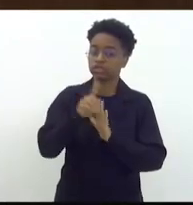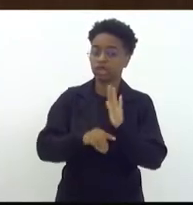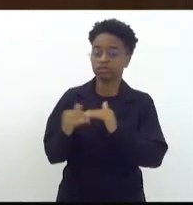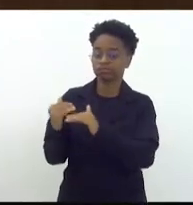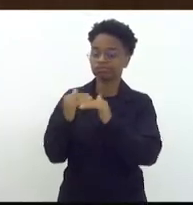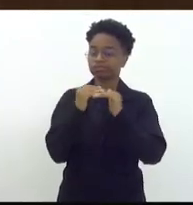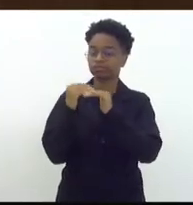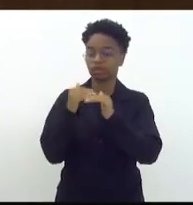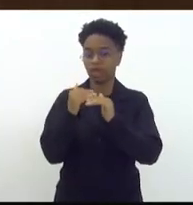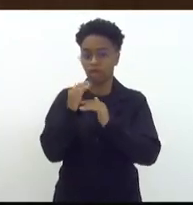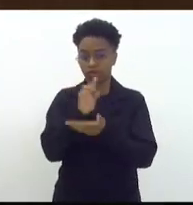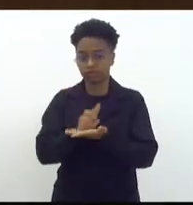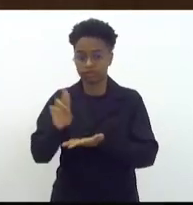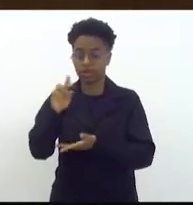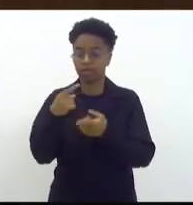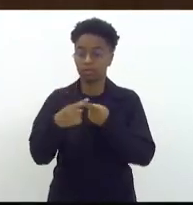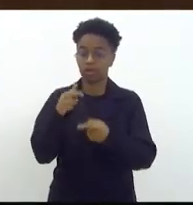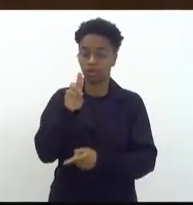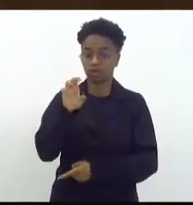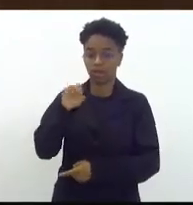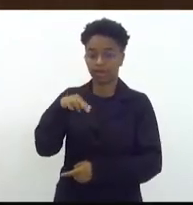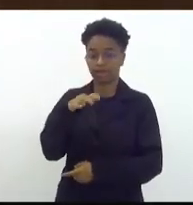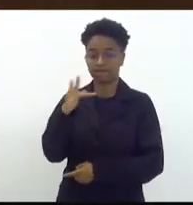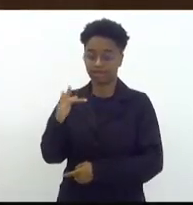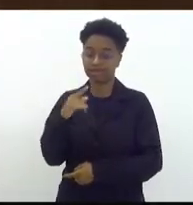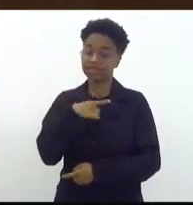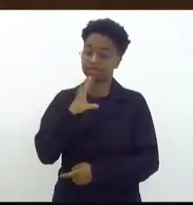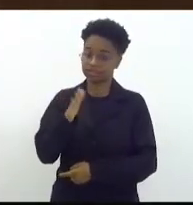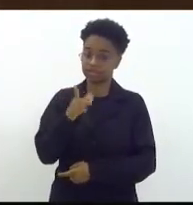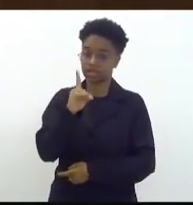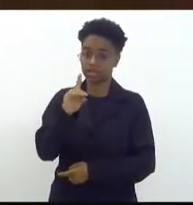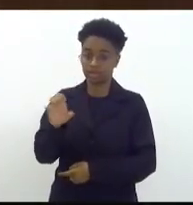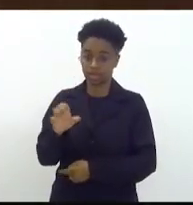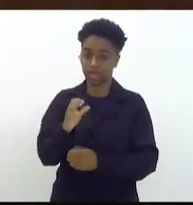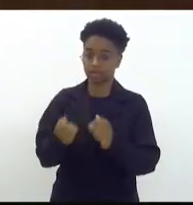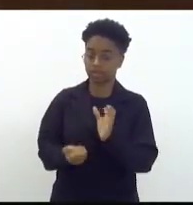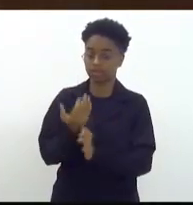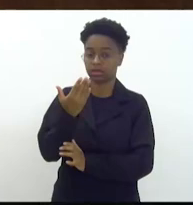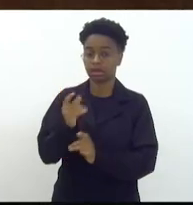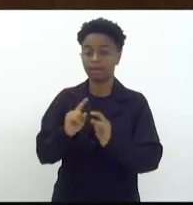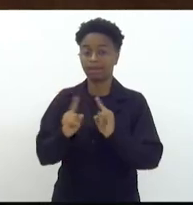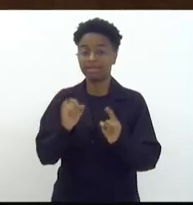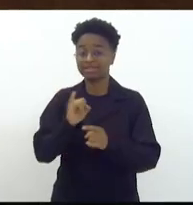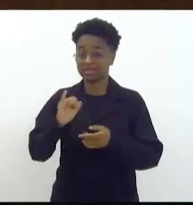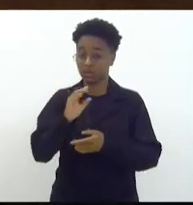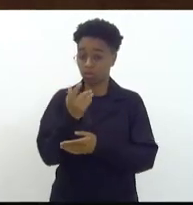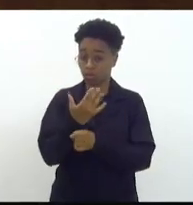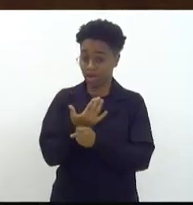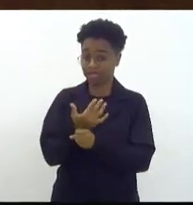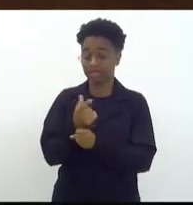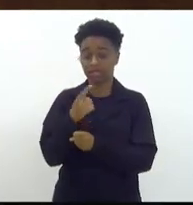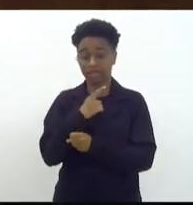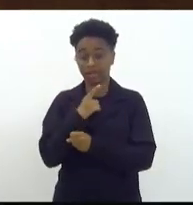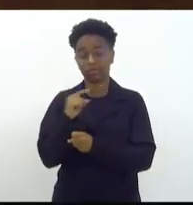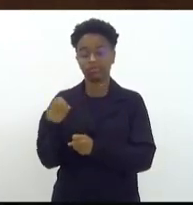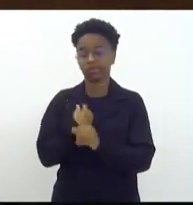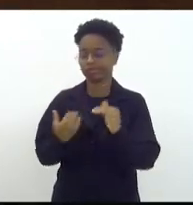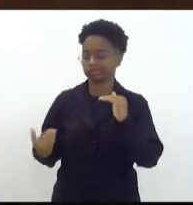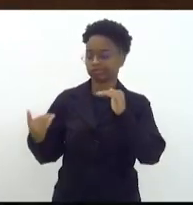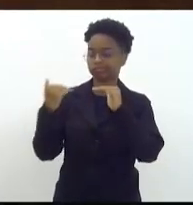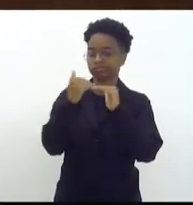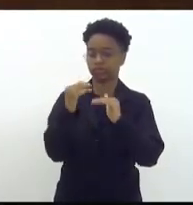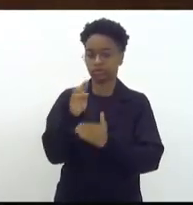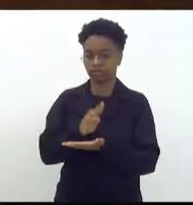universitária, pois a UENF na sua criação já tem a dedicação exclusiva. Se a UERJ tiver, equiparamos as universidades.